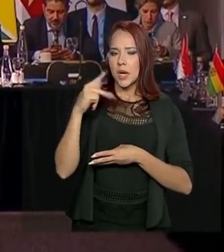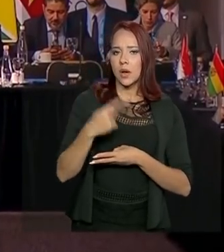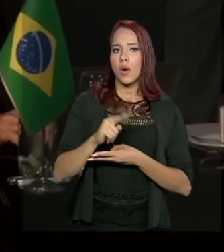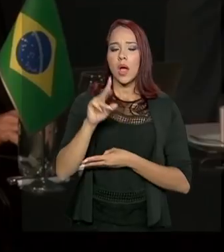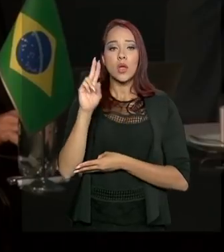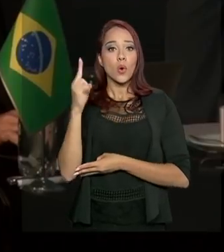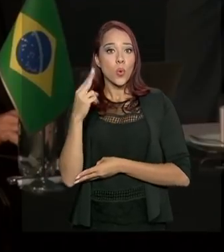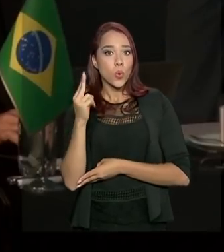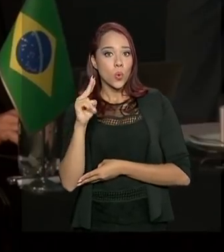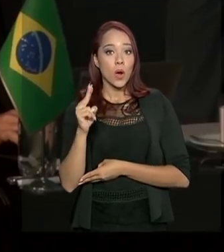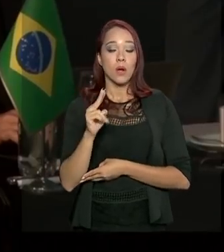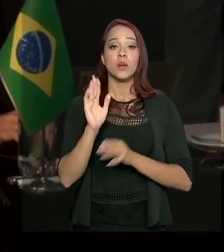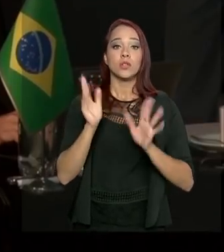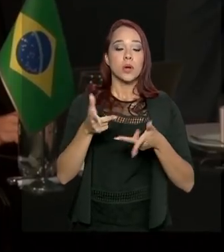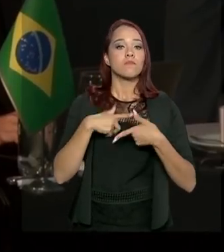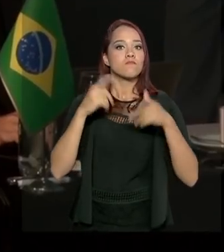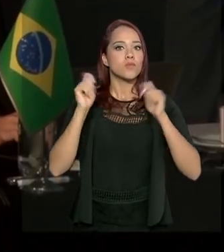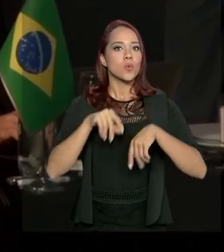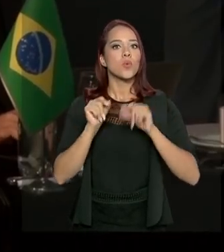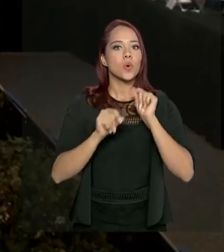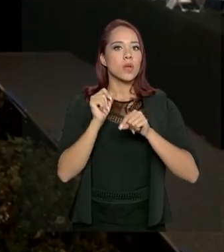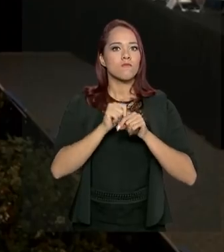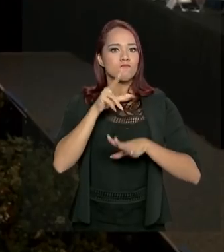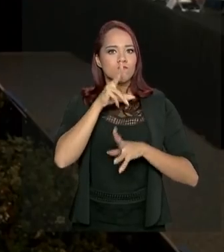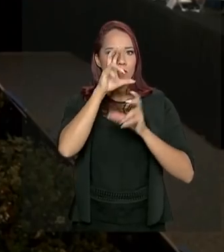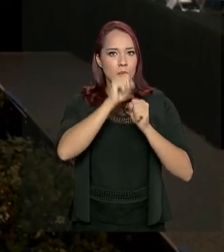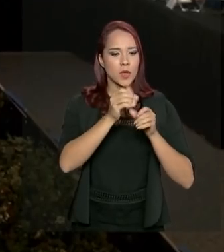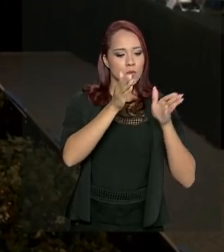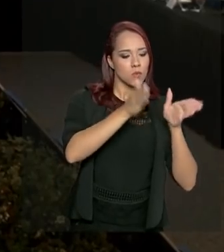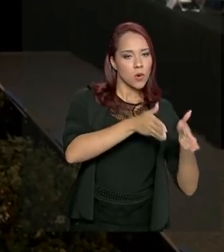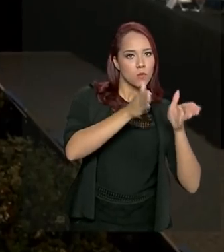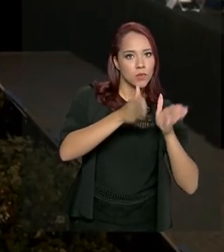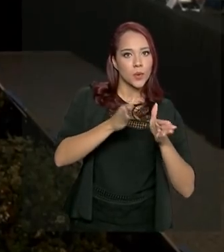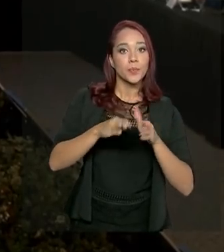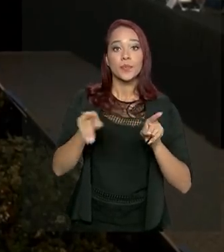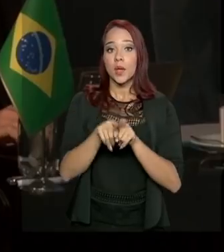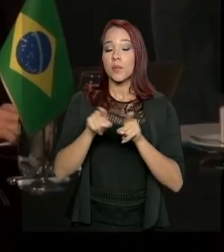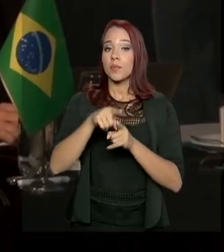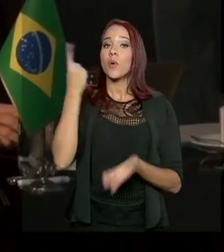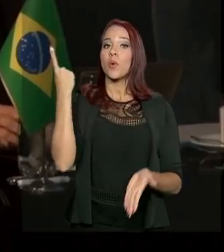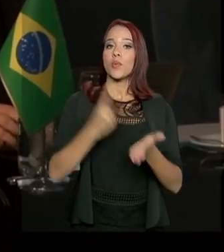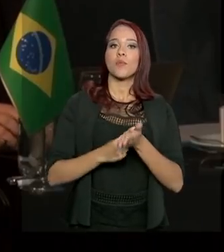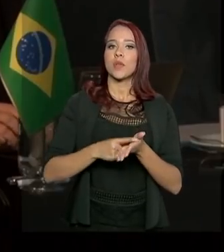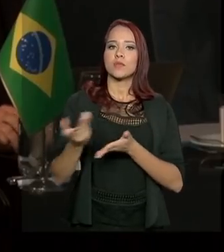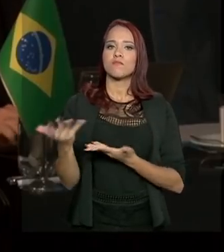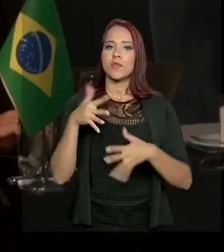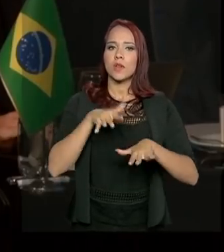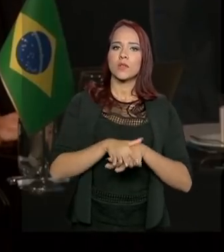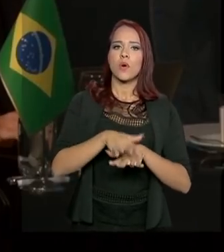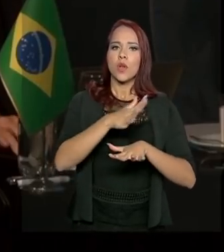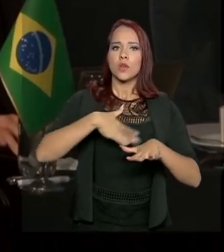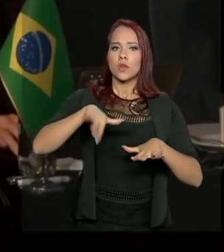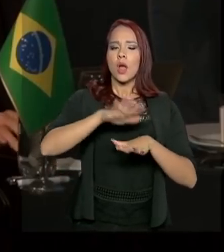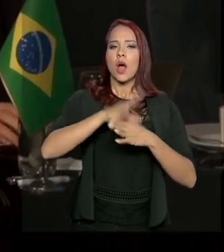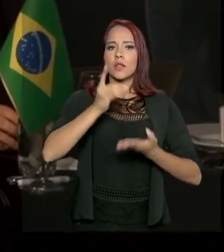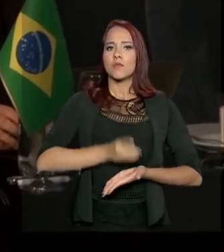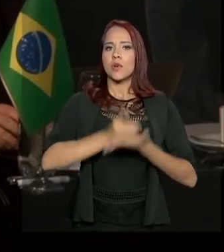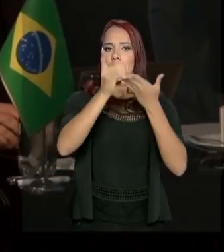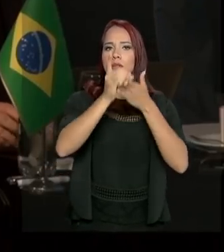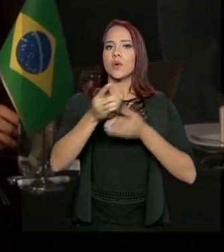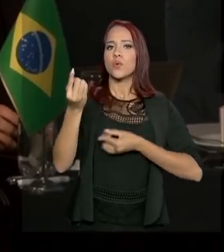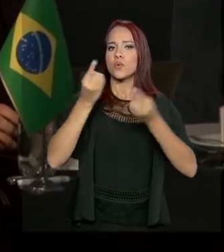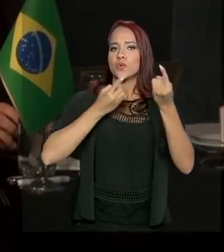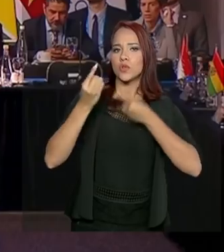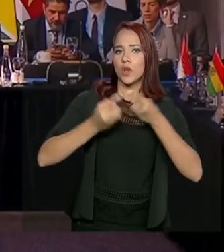associados, possibilitou um fortalecimento intra-bloco e o compromisso com a integração regional, a democracia e o